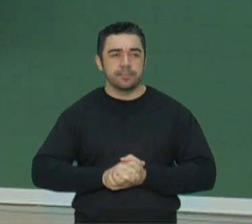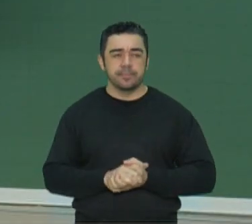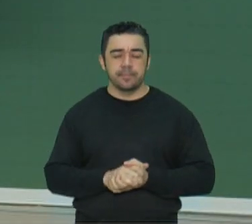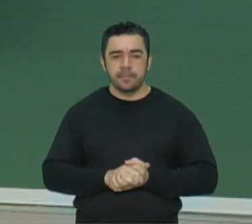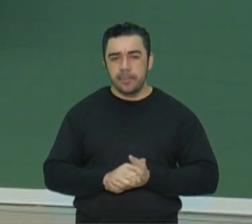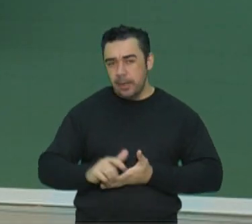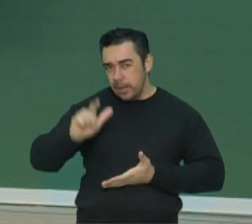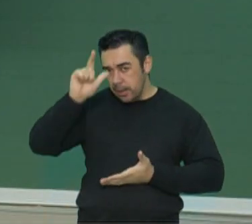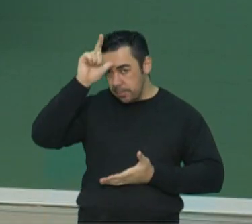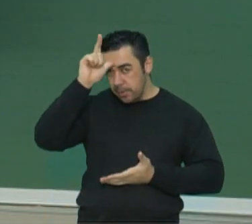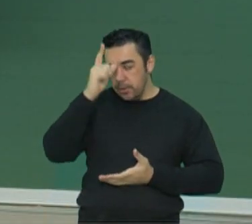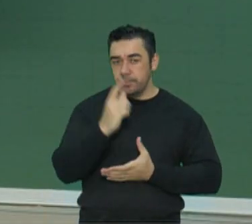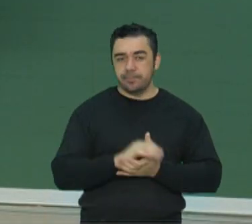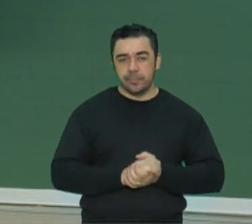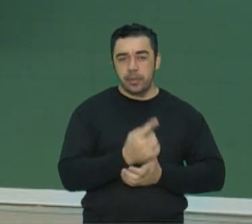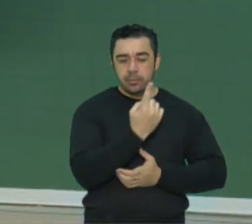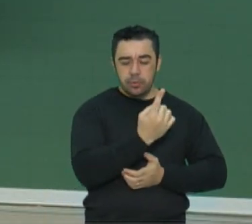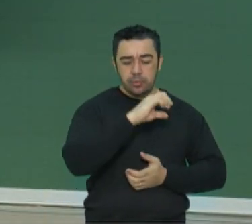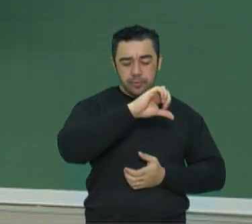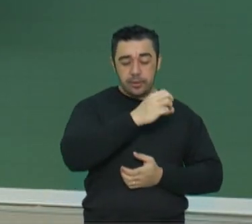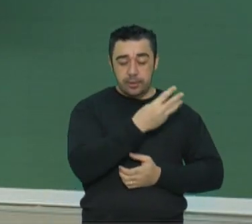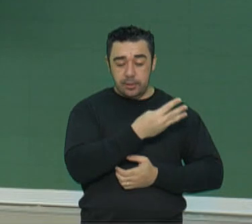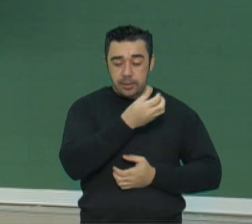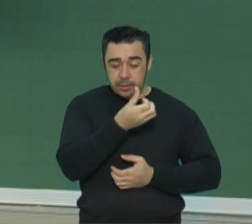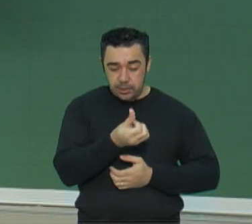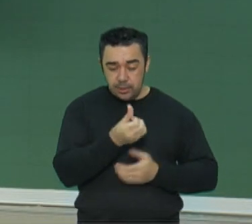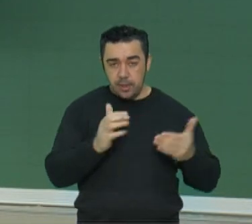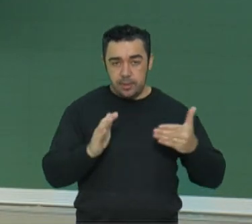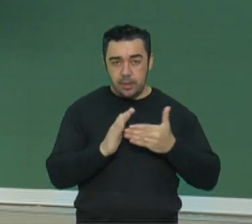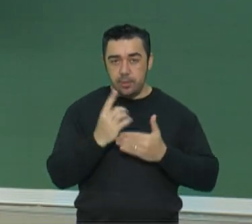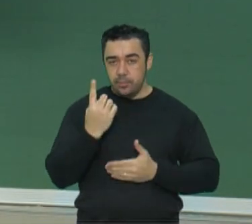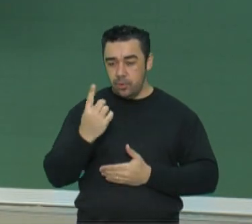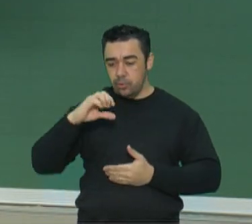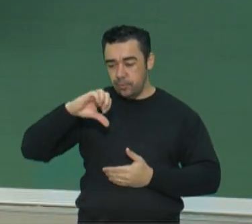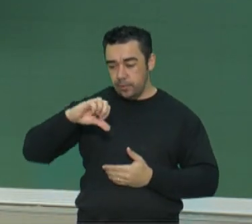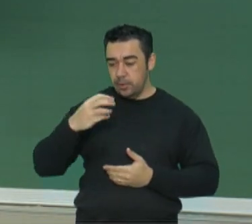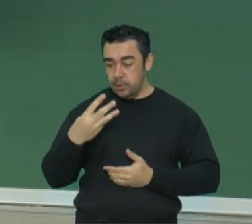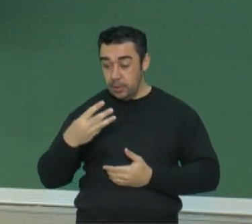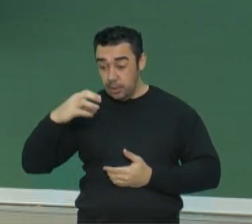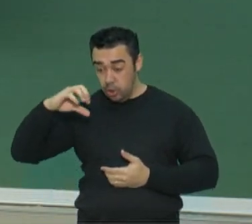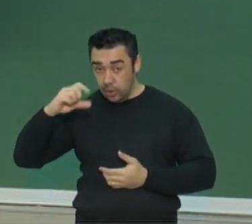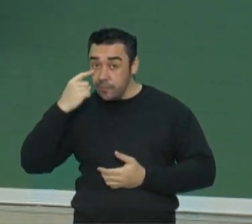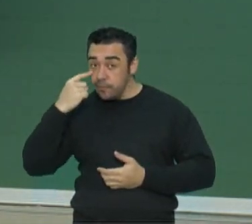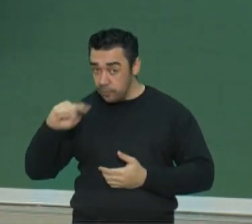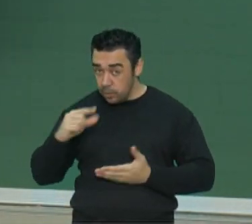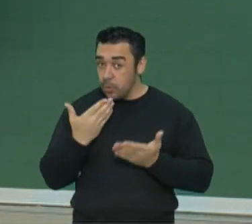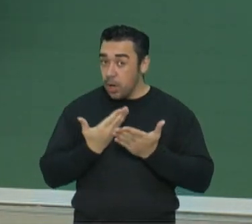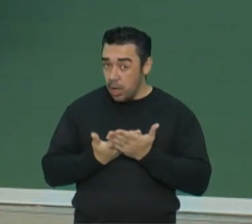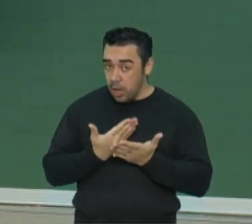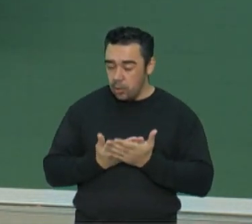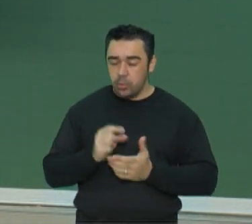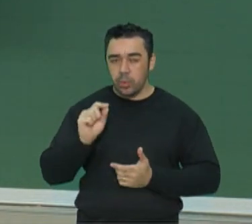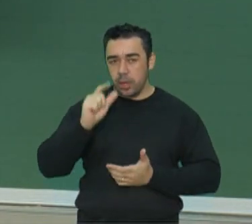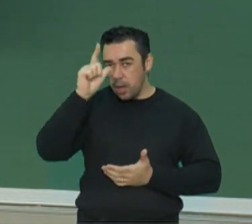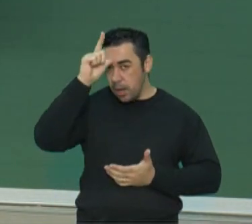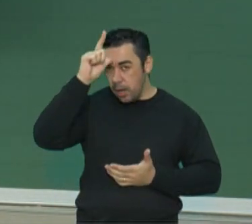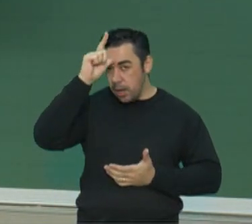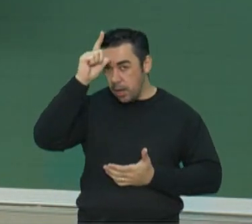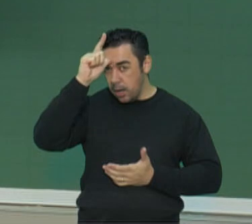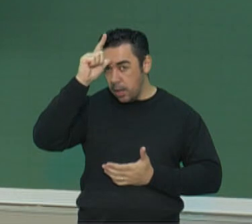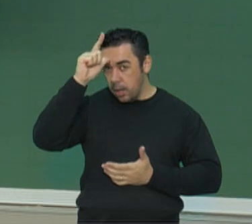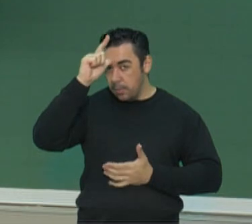Entre 1936 e 1939, nós vimos na aula, a Alemanha fez uma